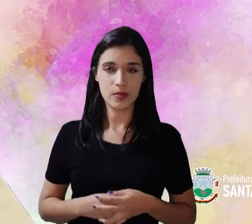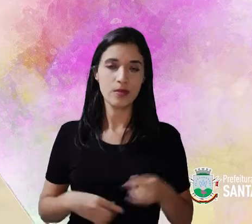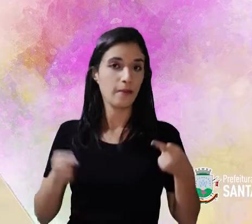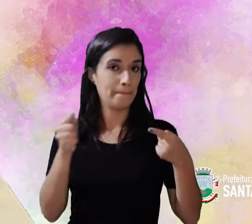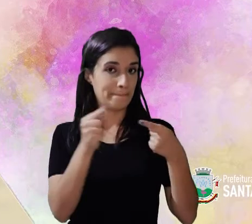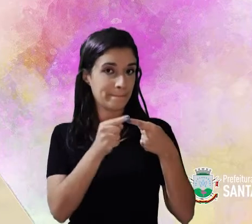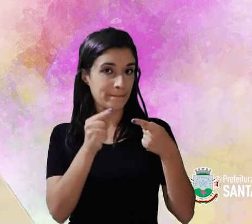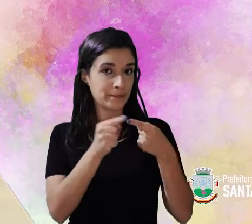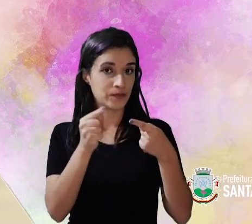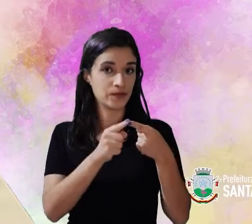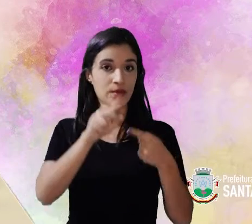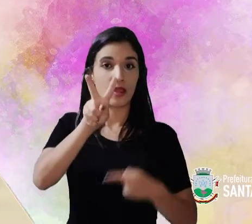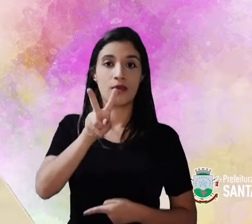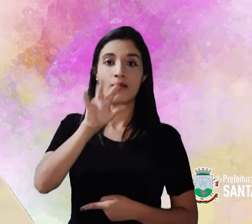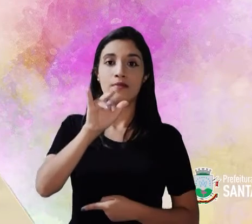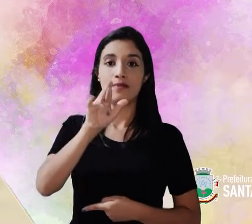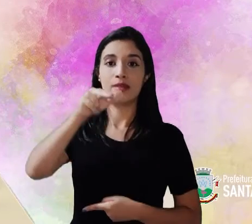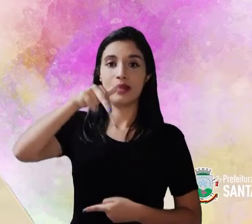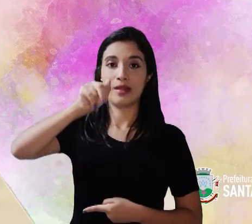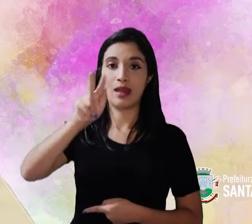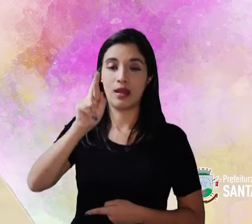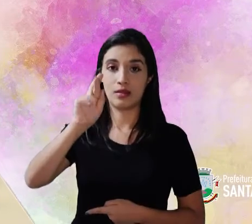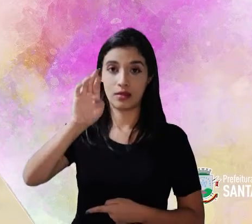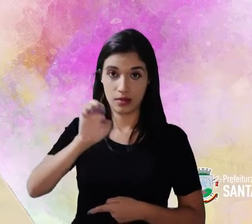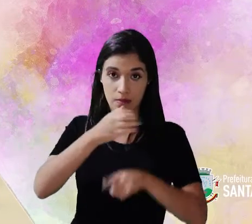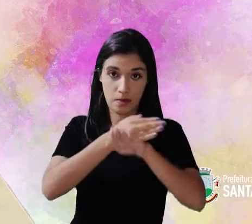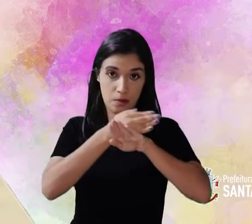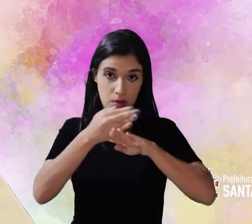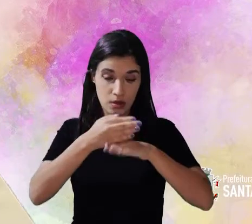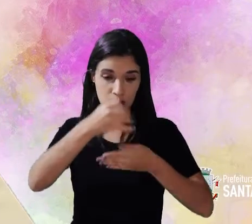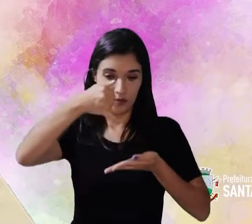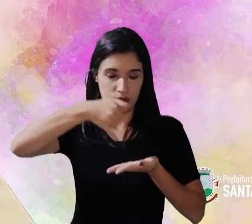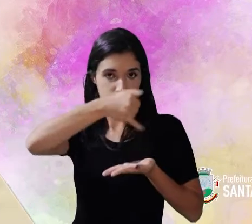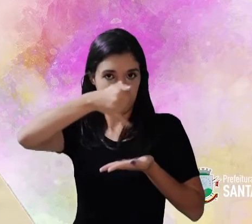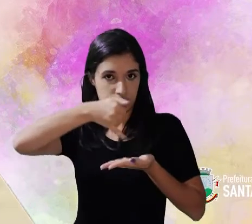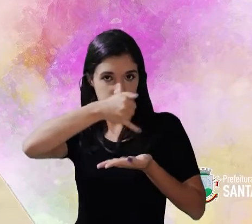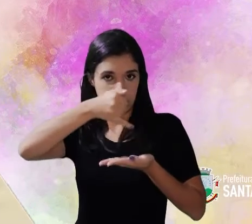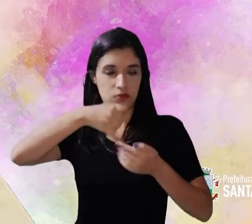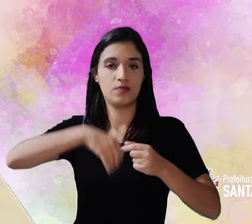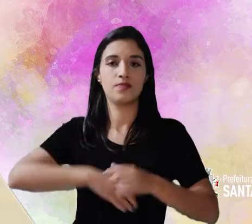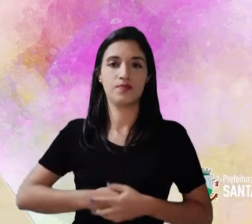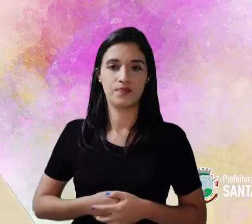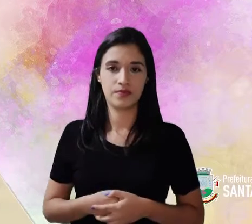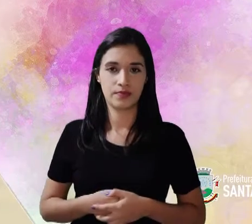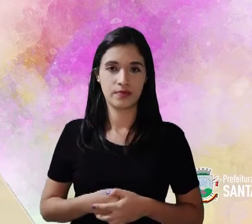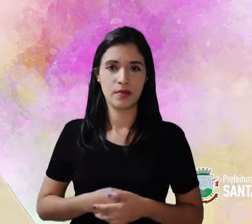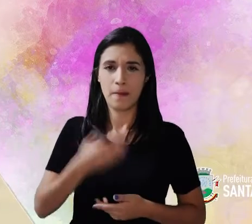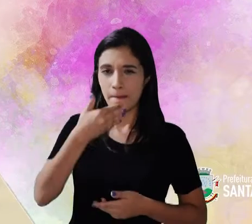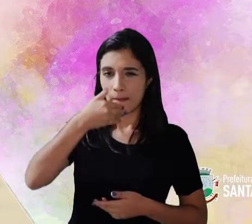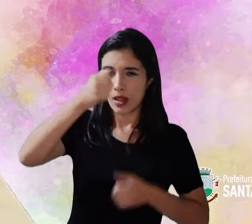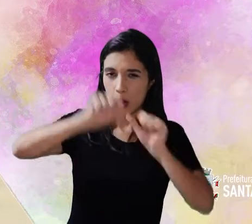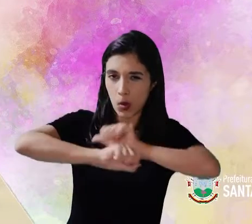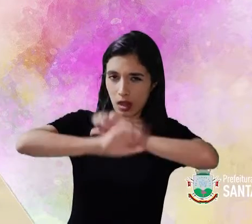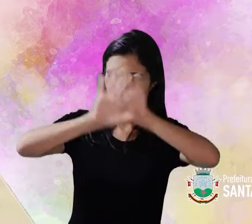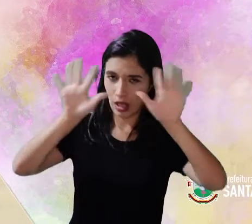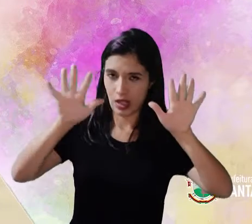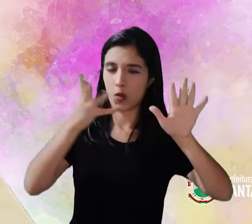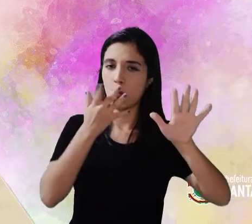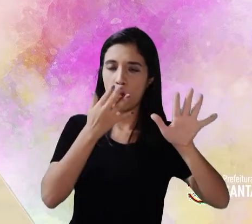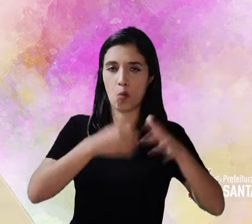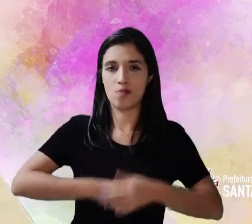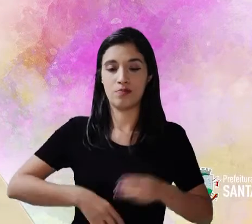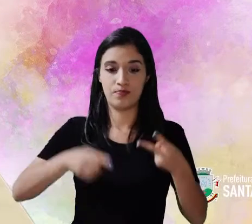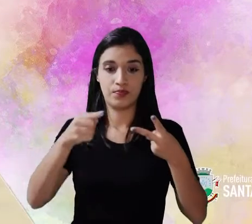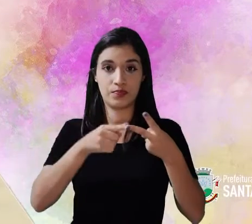Você vai precisar de vinagre branco, de preferência, para parecer melhor a cor.